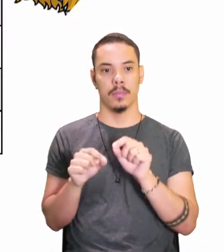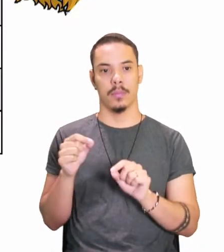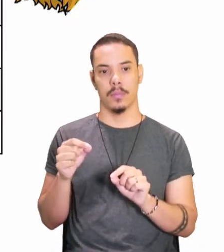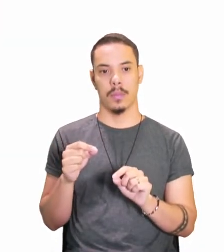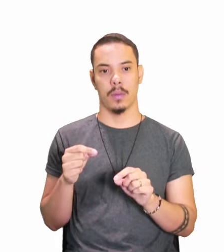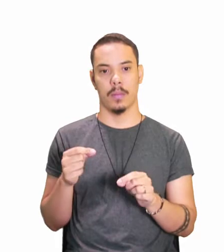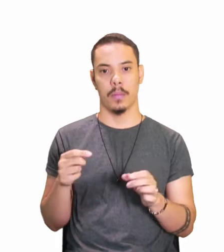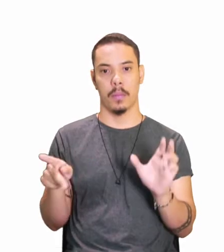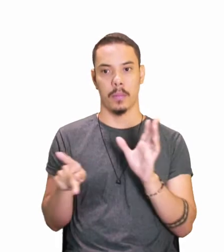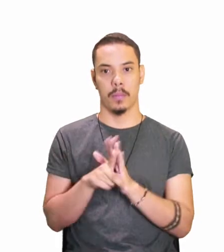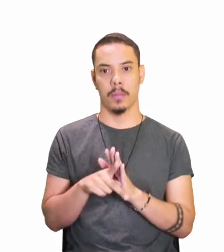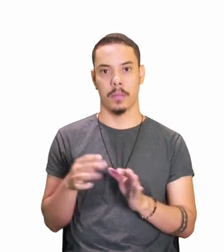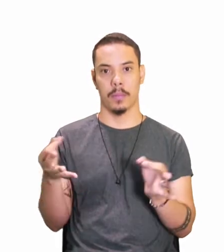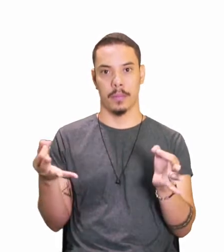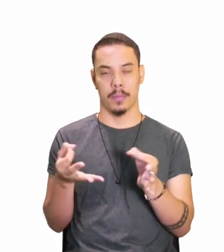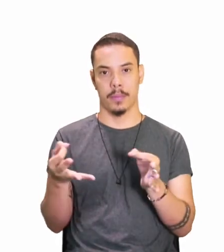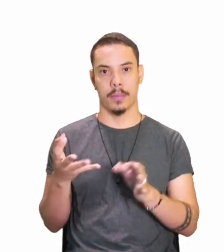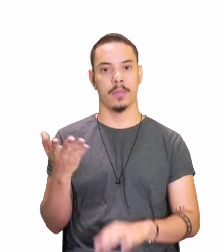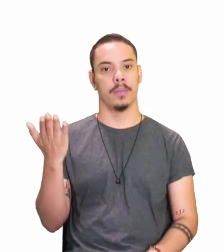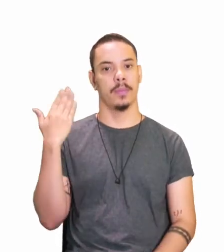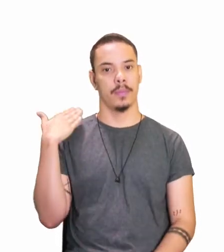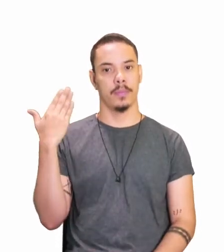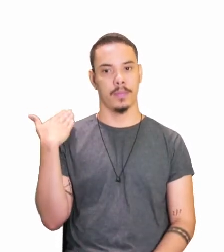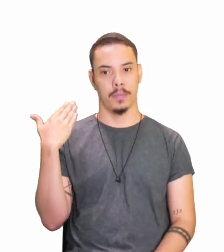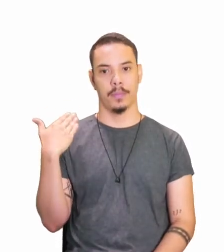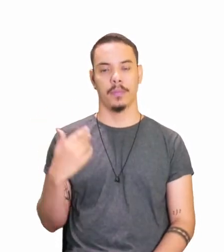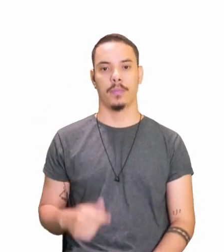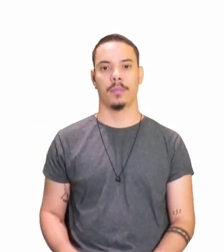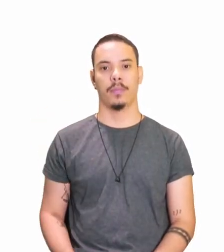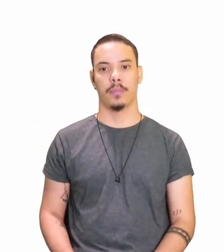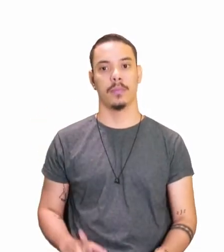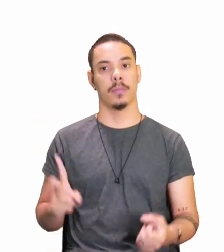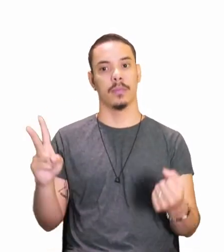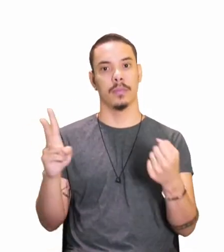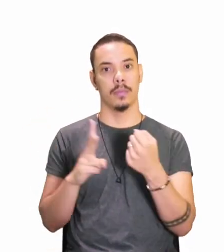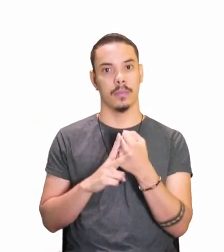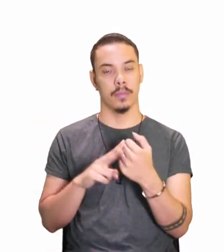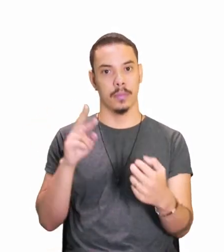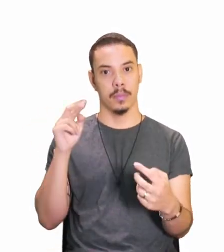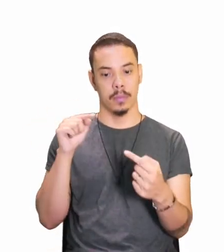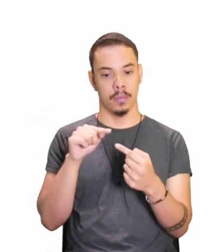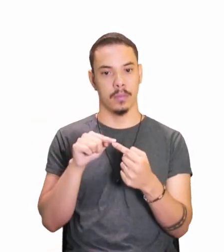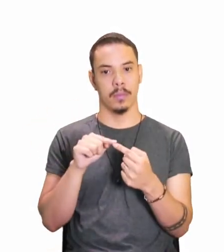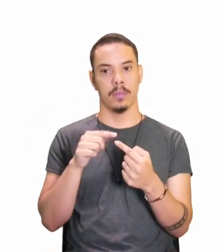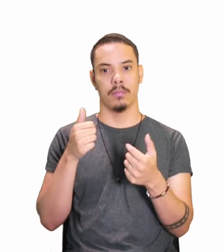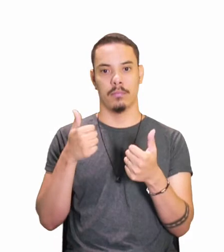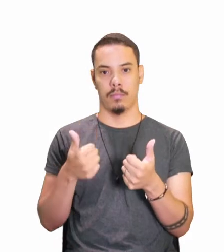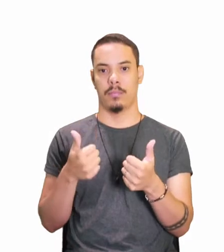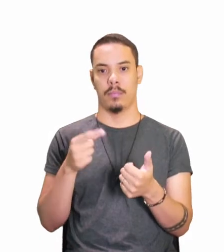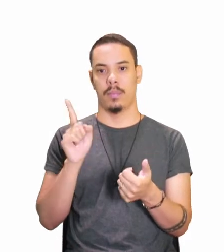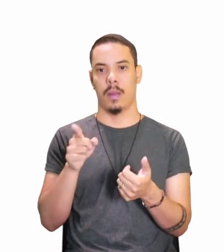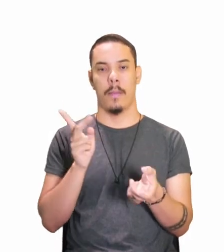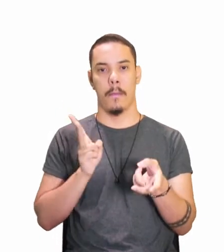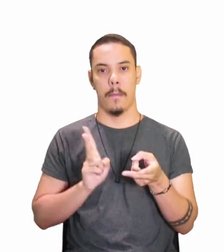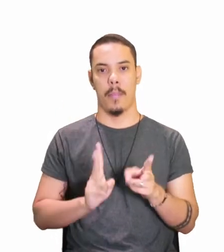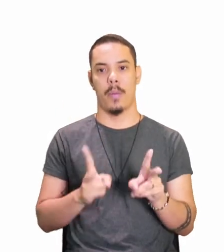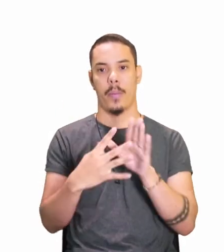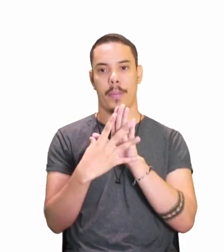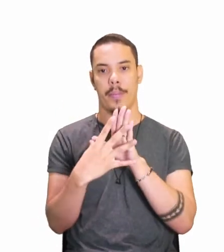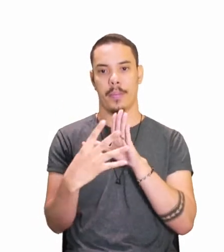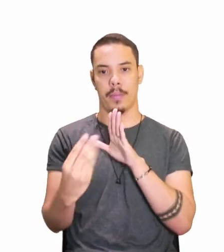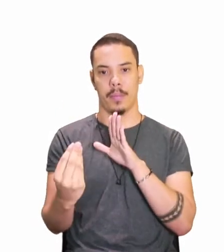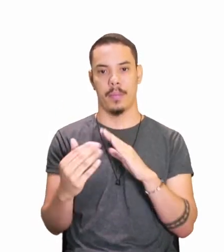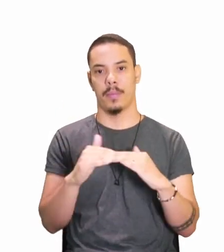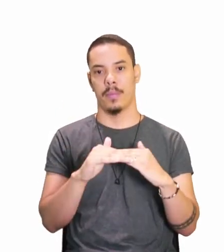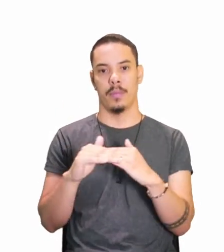perfeito. E vão tomando nota. Mesmo verbo. Agora, os verbos regulares seguem o mesmo modelo comum